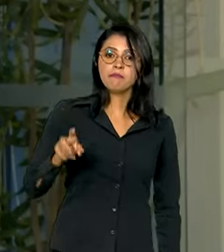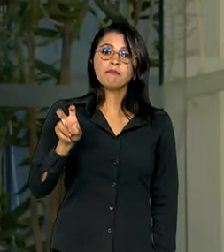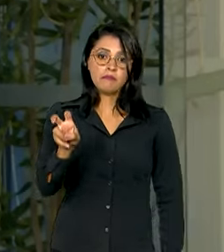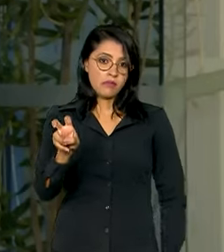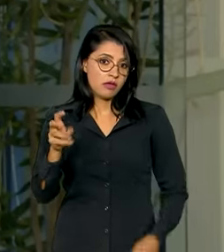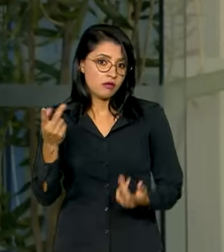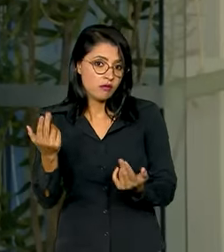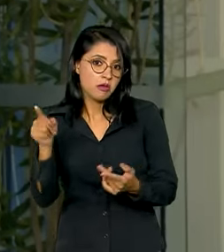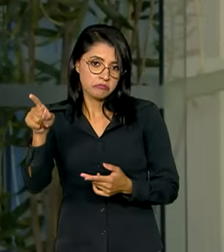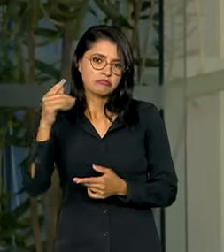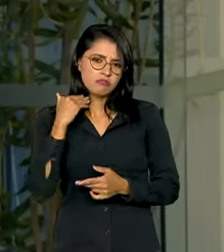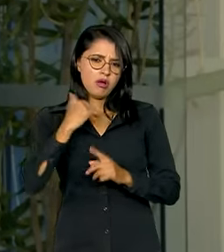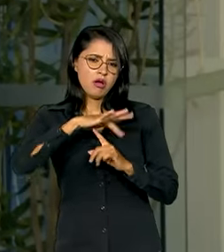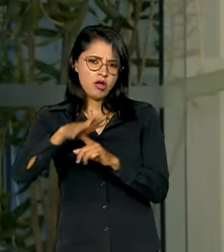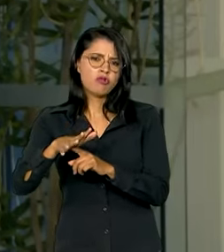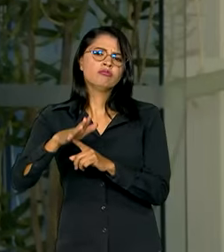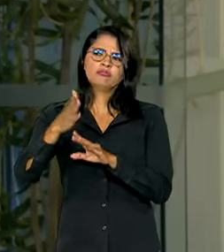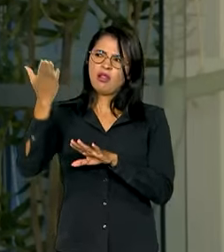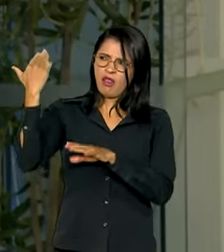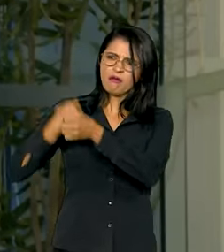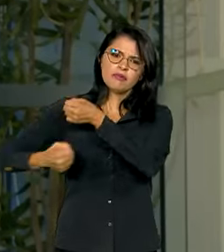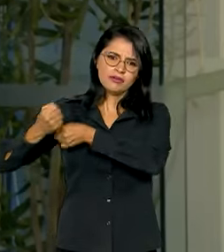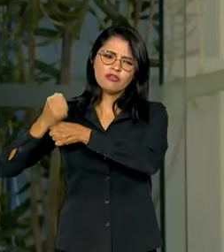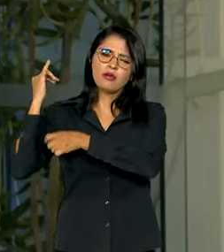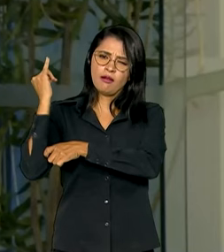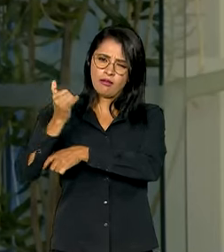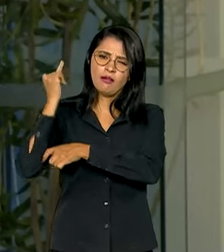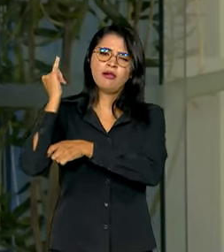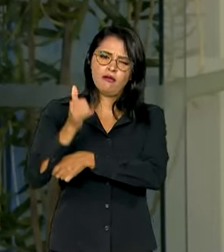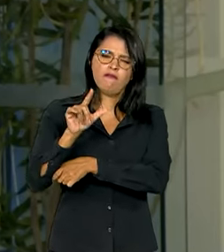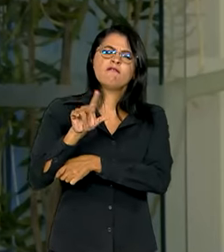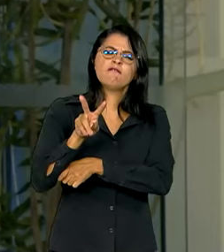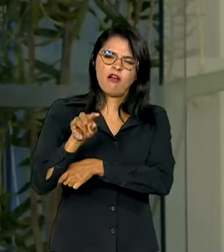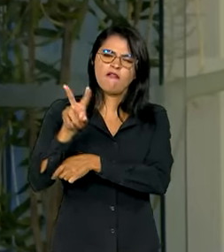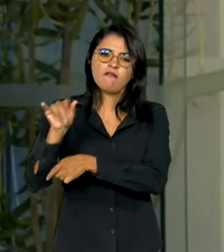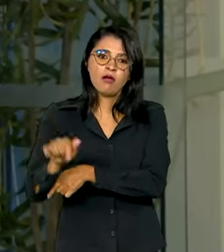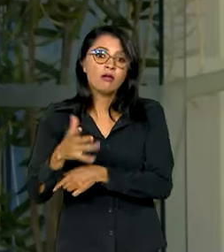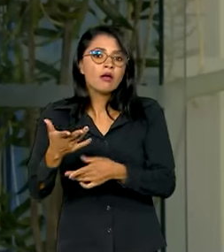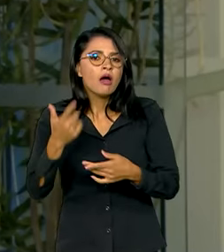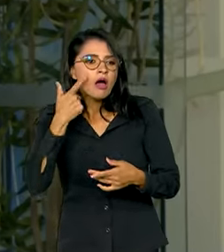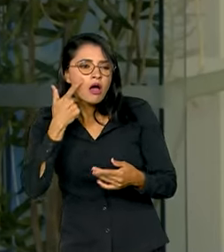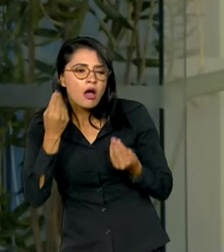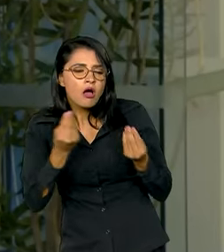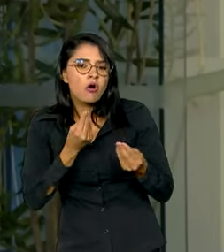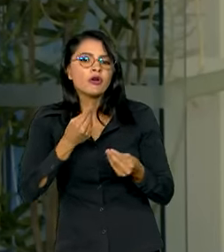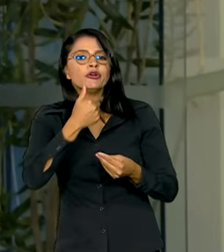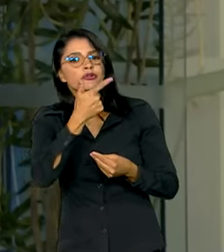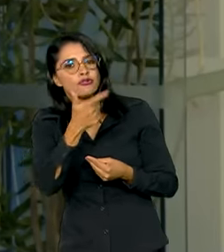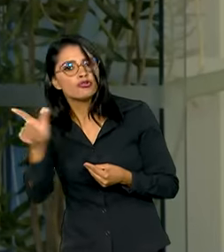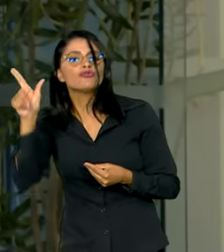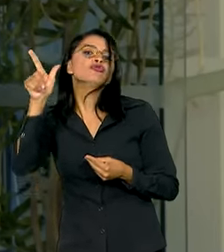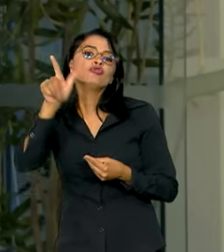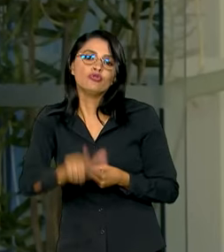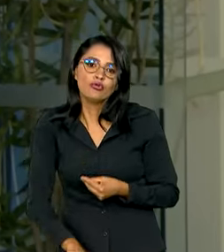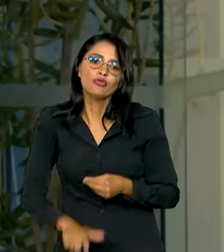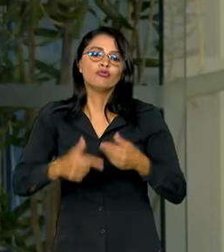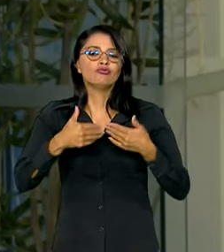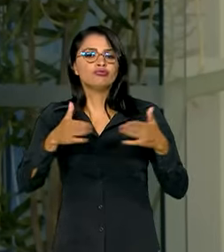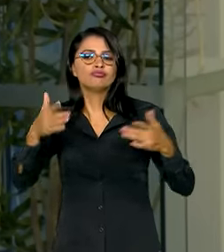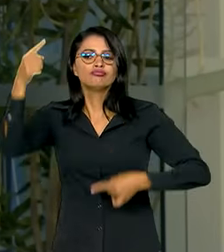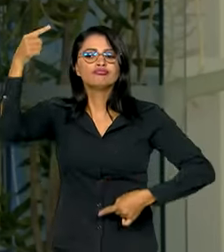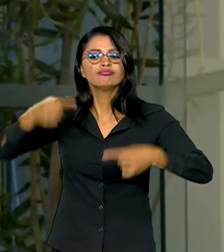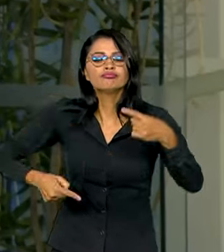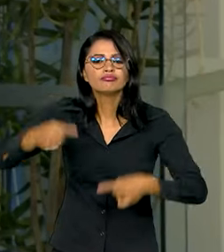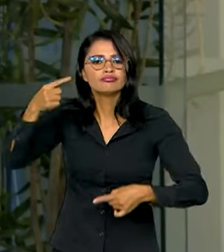como o Banco Central já vem sinalizando desde o ano passado. Agora, essas previsões reabrem, então, aquela discussão, né? Será que o Banco Central já não